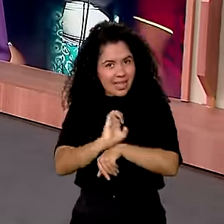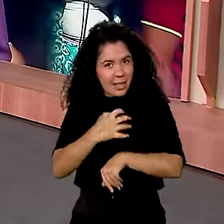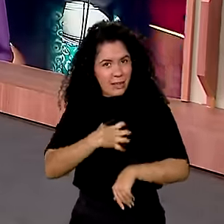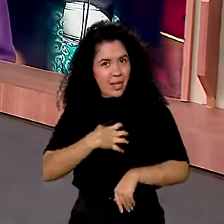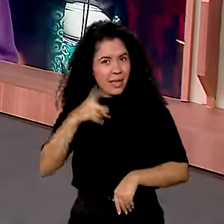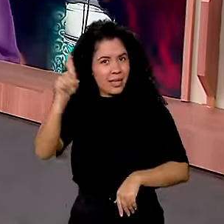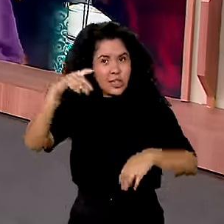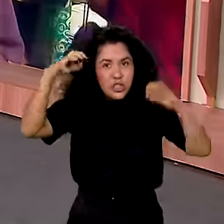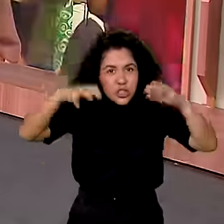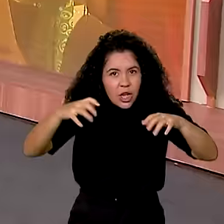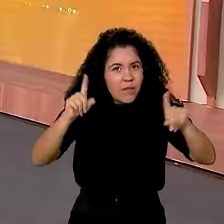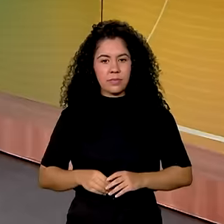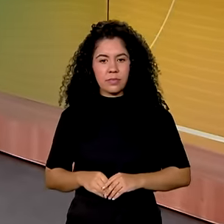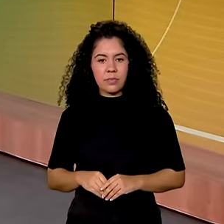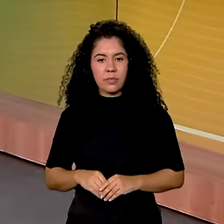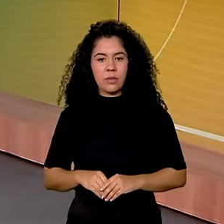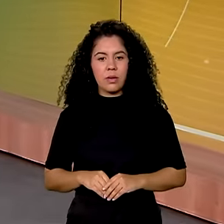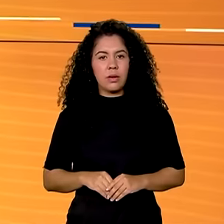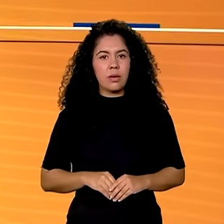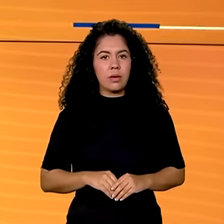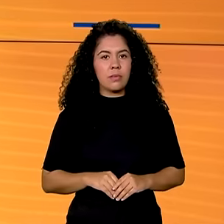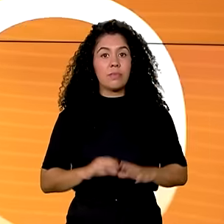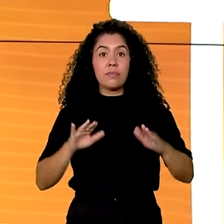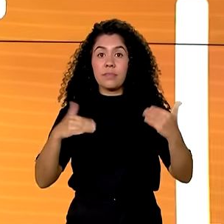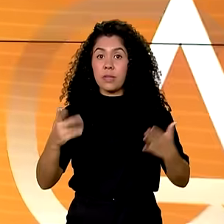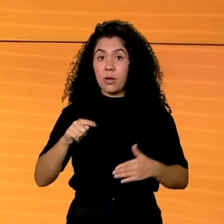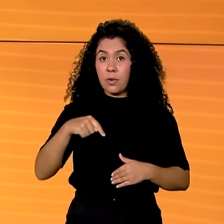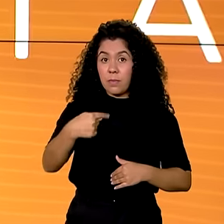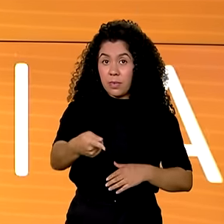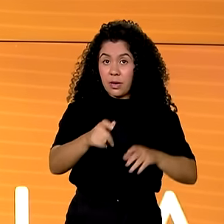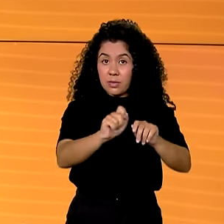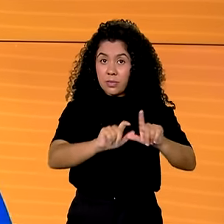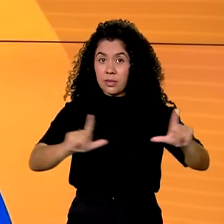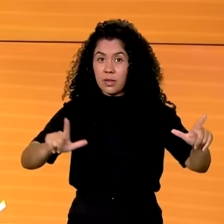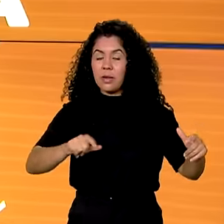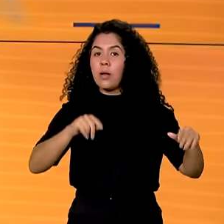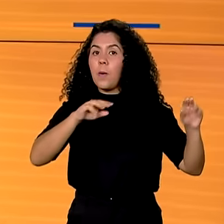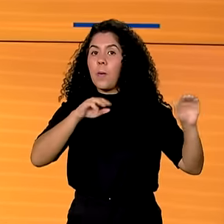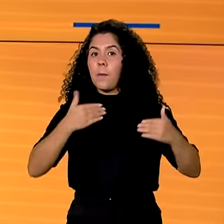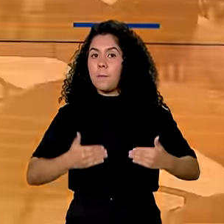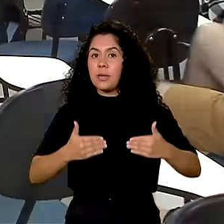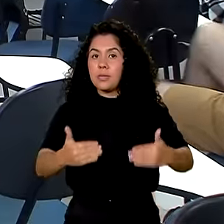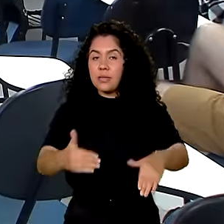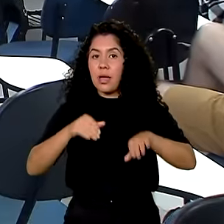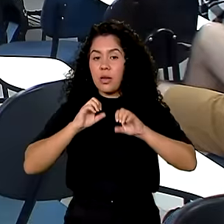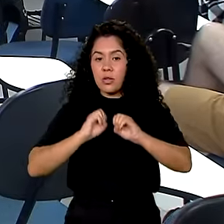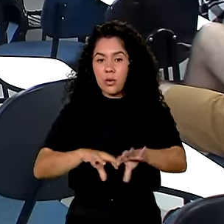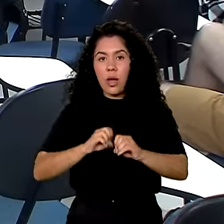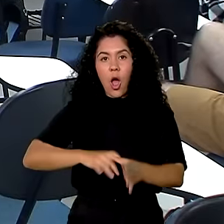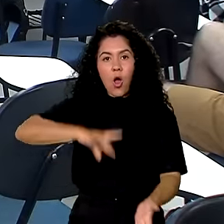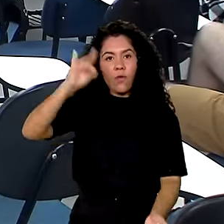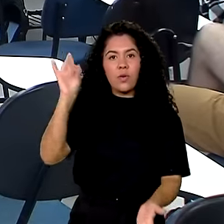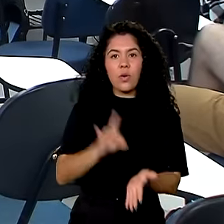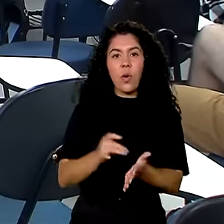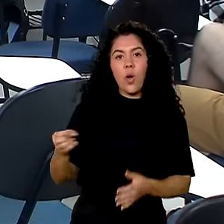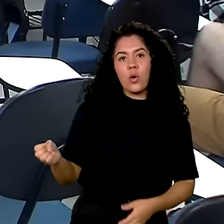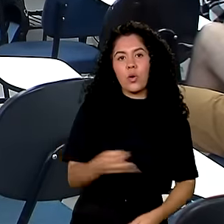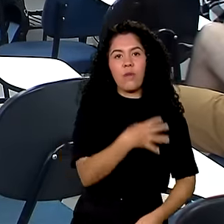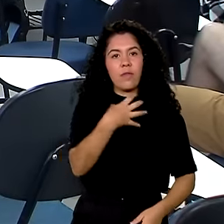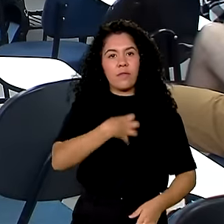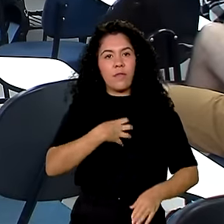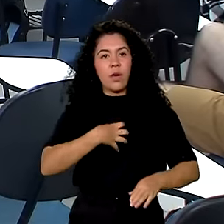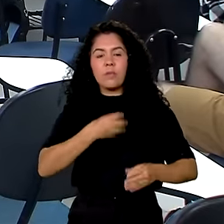cai água benta. Então é isso. E veja a seguir, Ministério da Educação oficializa novo formato da